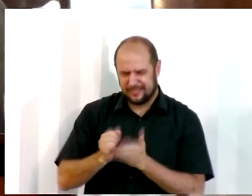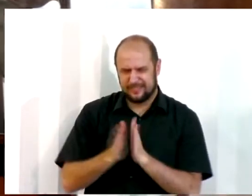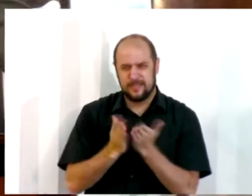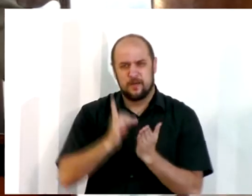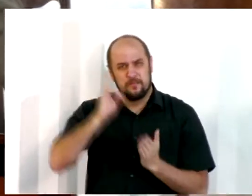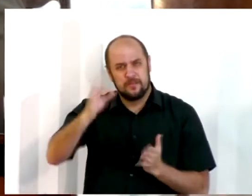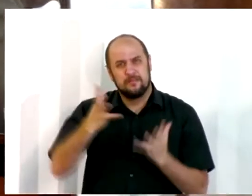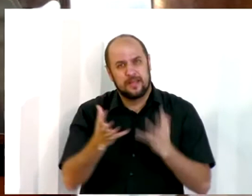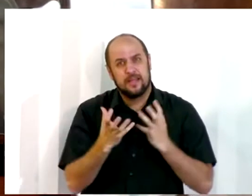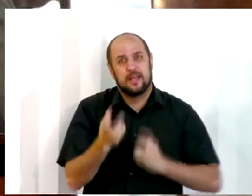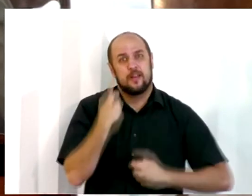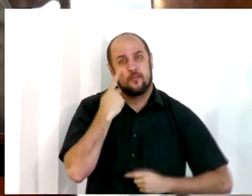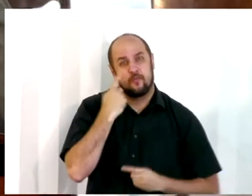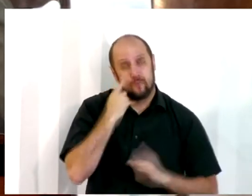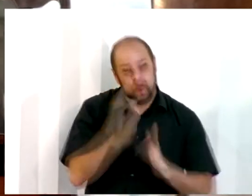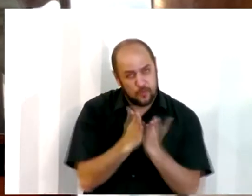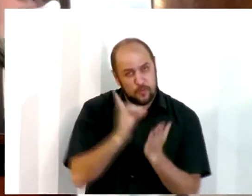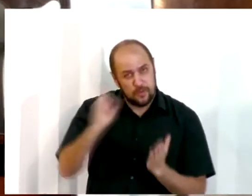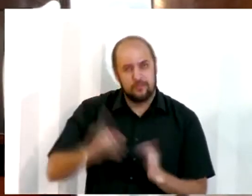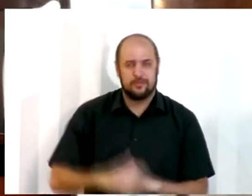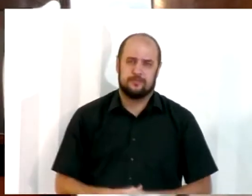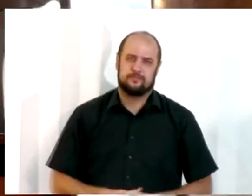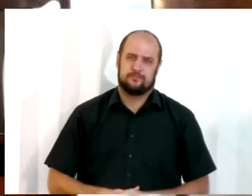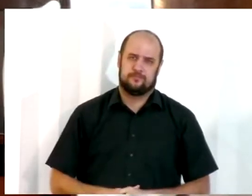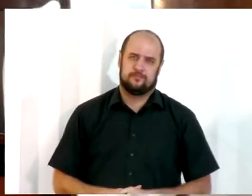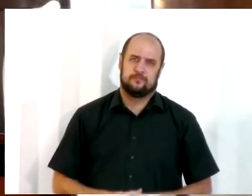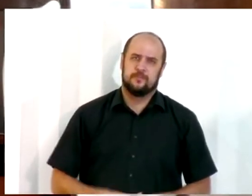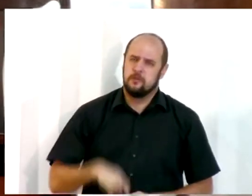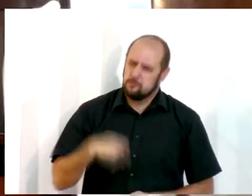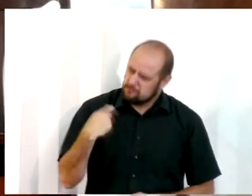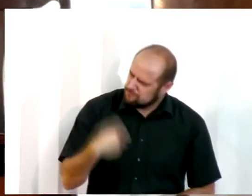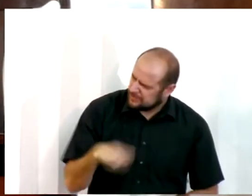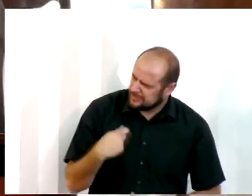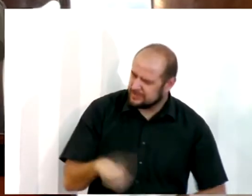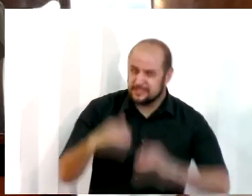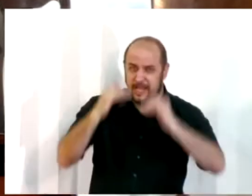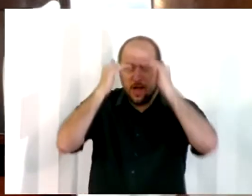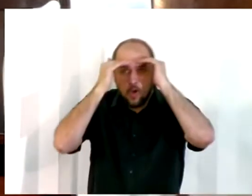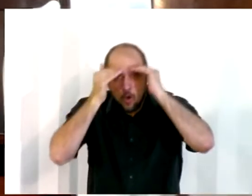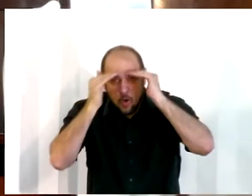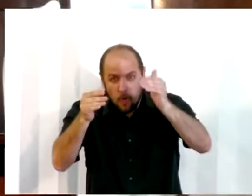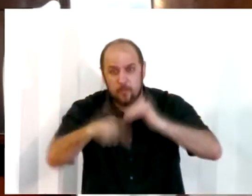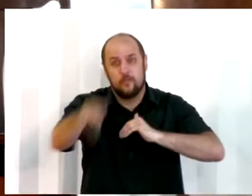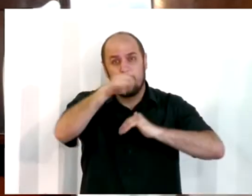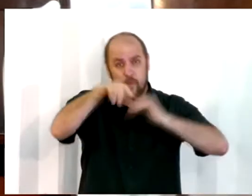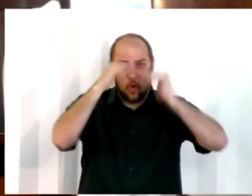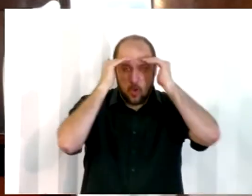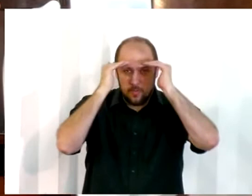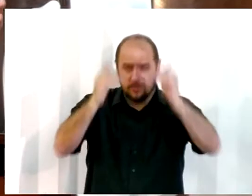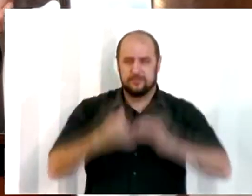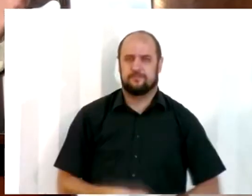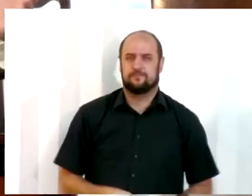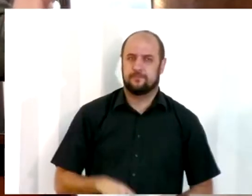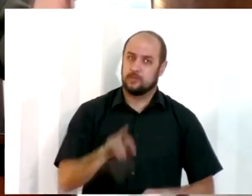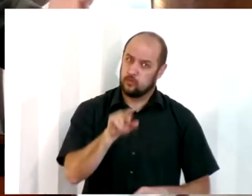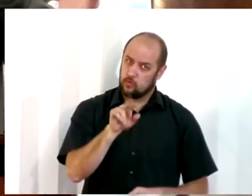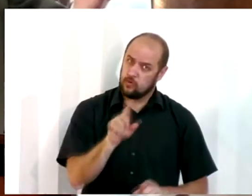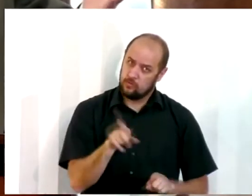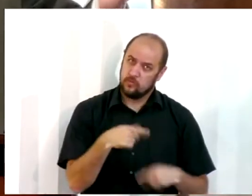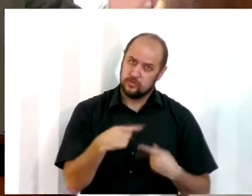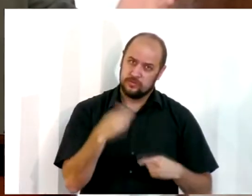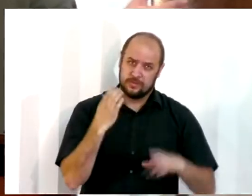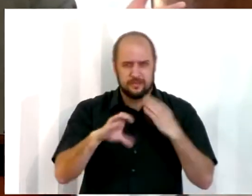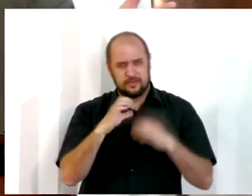Nós queremos ouvir a palavra de Deus. Você precisa cumprir a palavra ao ouvir. Conforme nós já cantamos aqui o